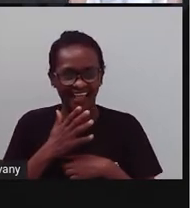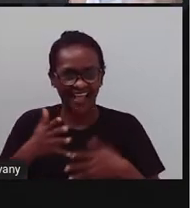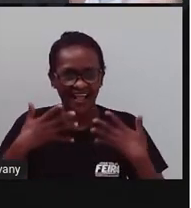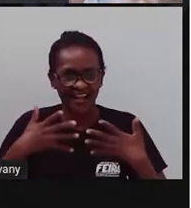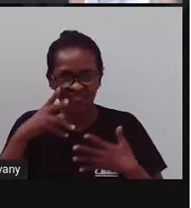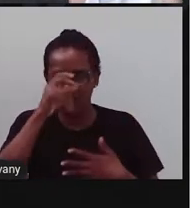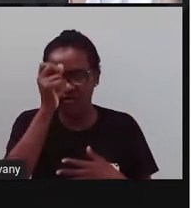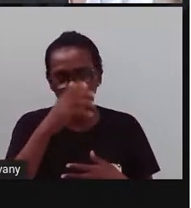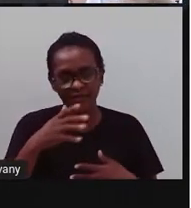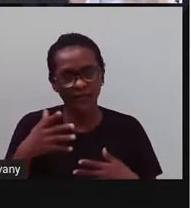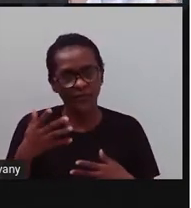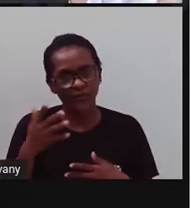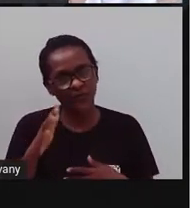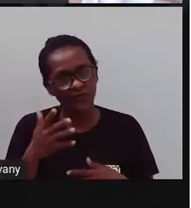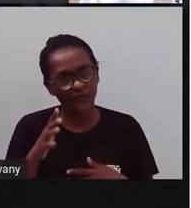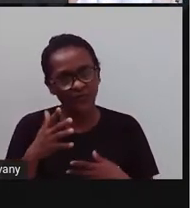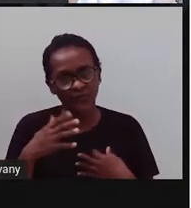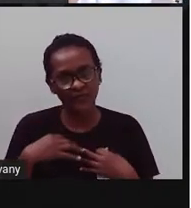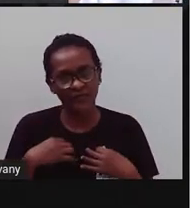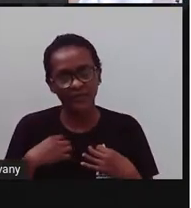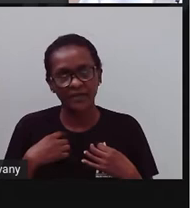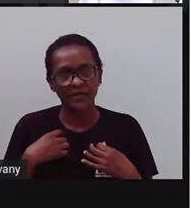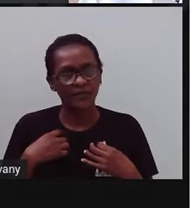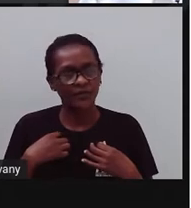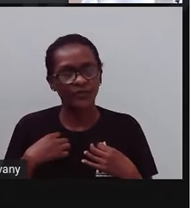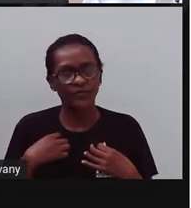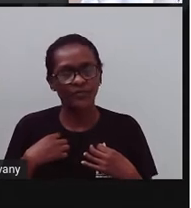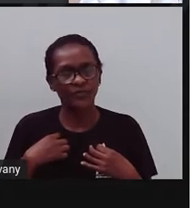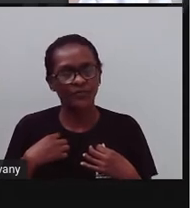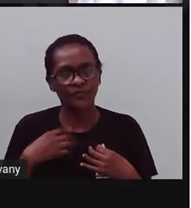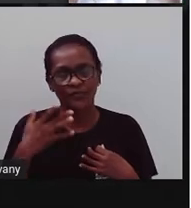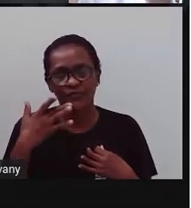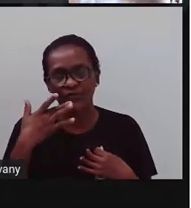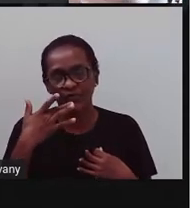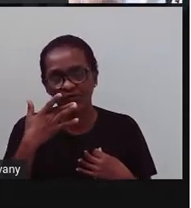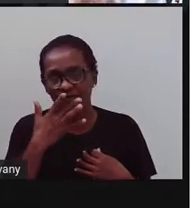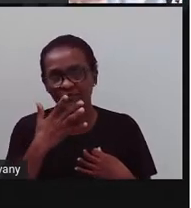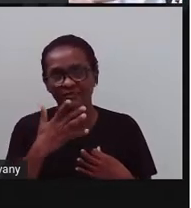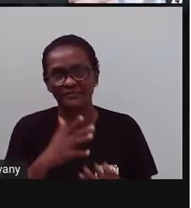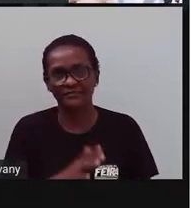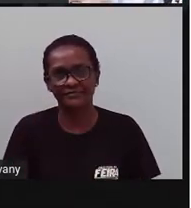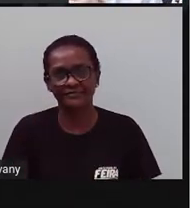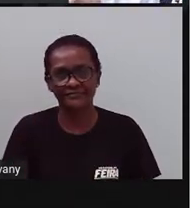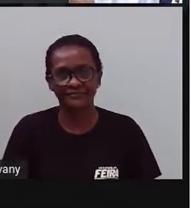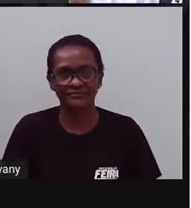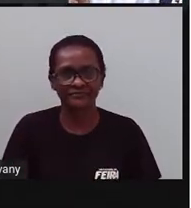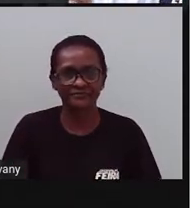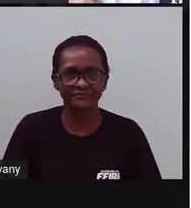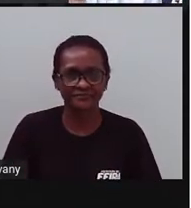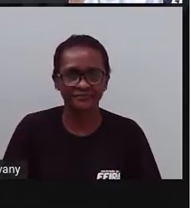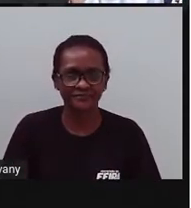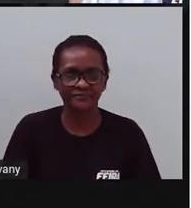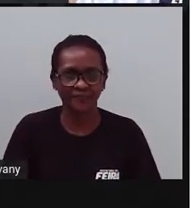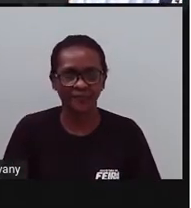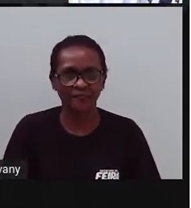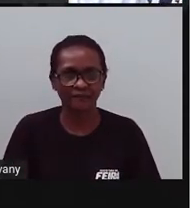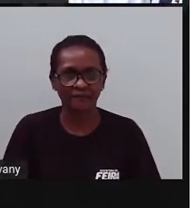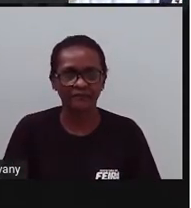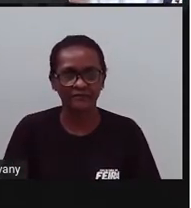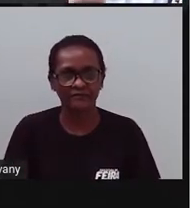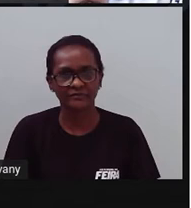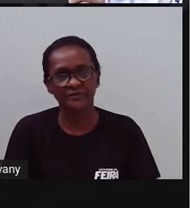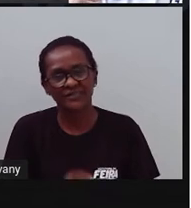fica nessa agonia de calor, muito calor de dia e mais friozinho de noite, né? Isso quando a gente tá na